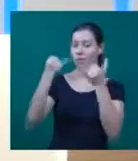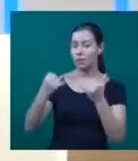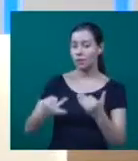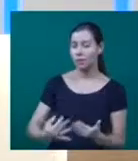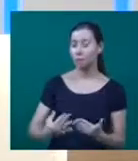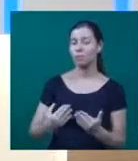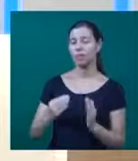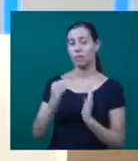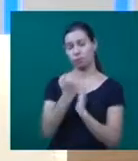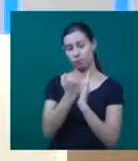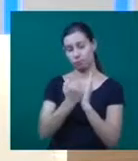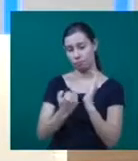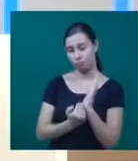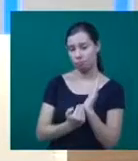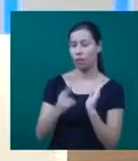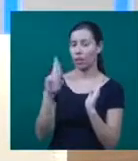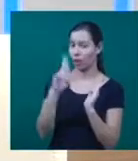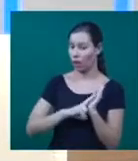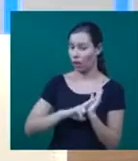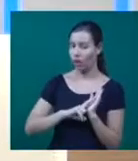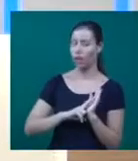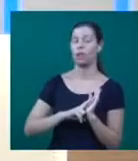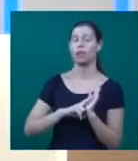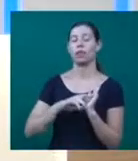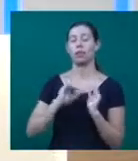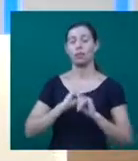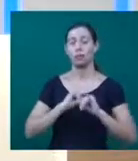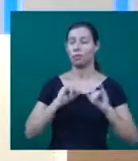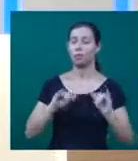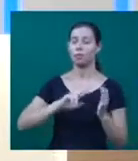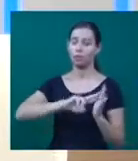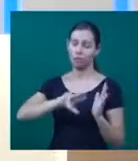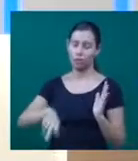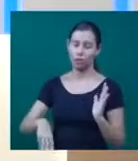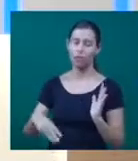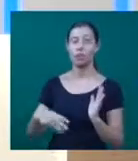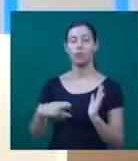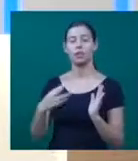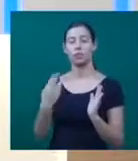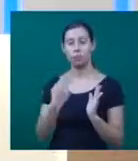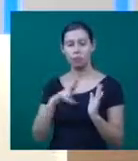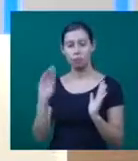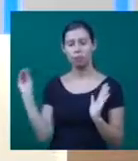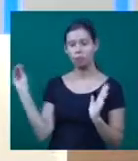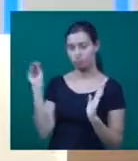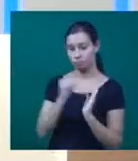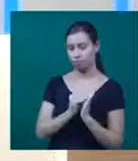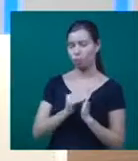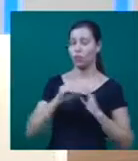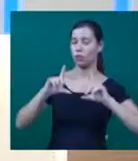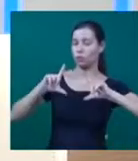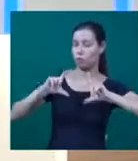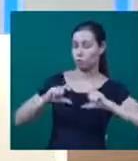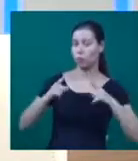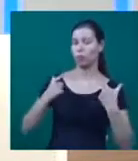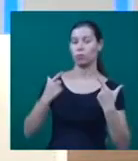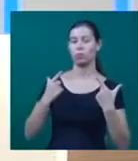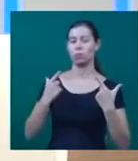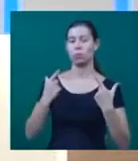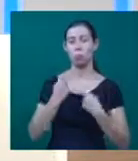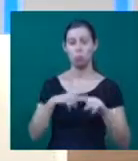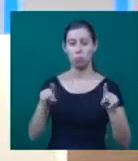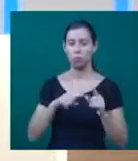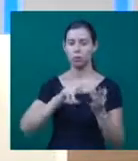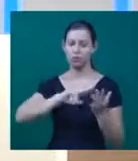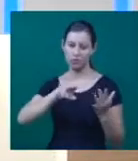E por lá mesmo a banda já faz a sua inscrição, que é super fácil. Envia todo o seu material, foto, música, tudo que pede